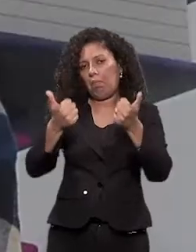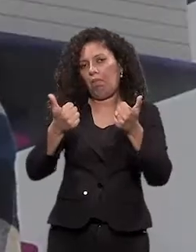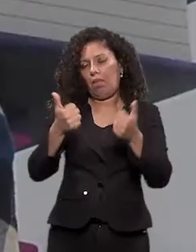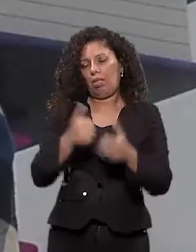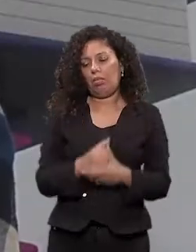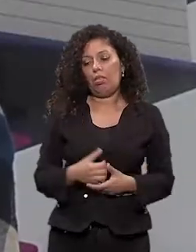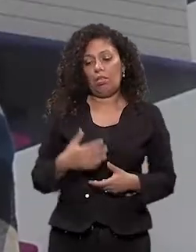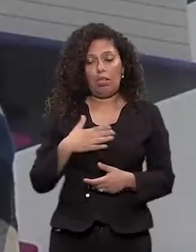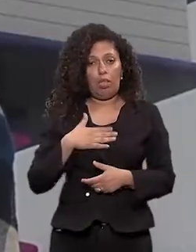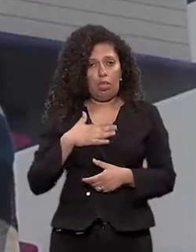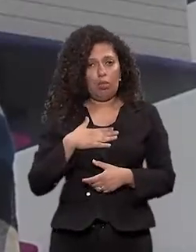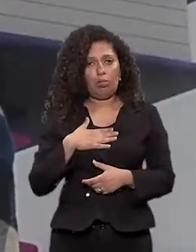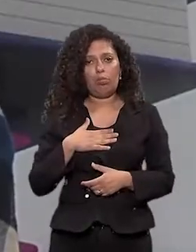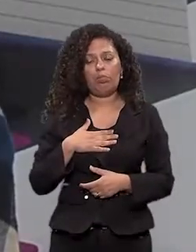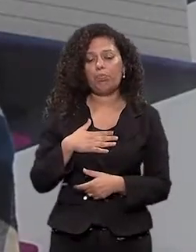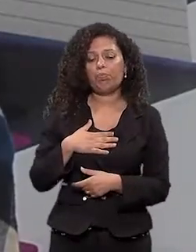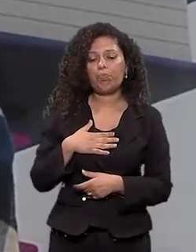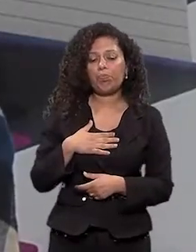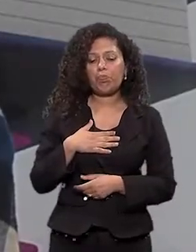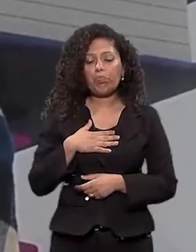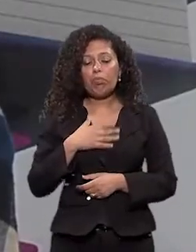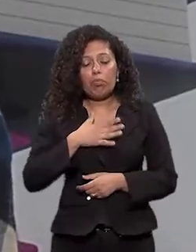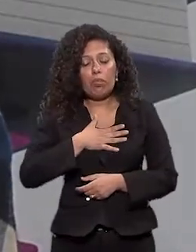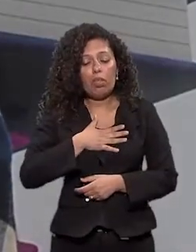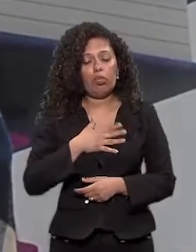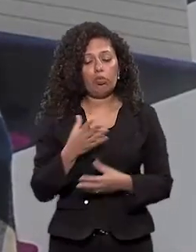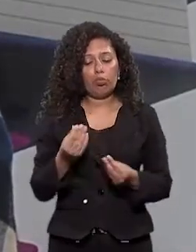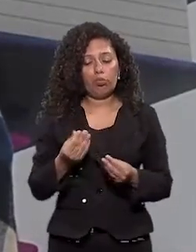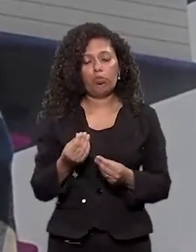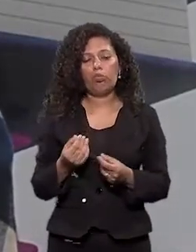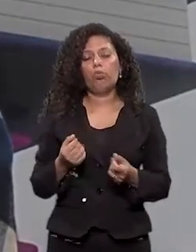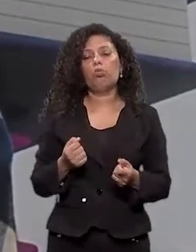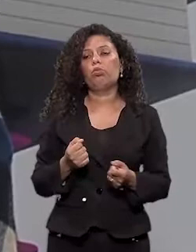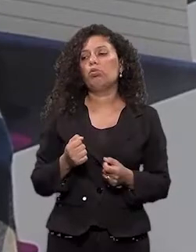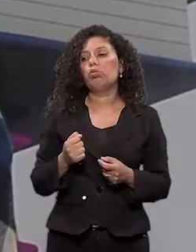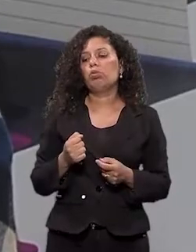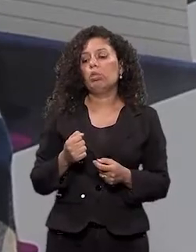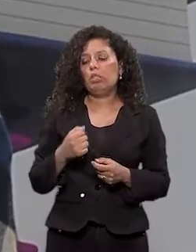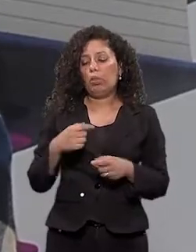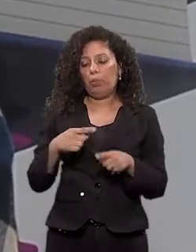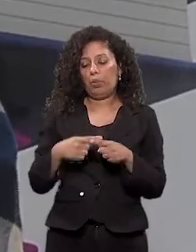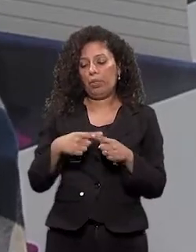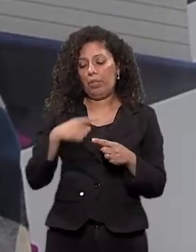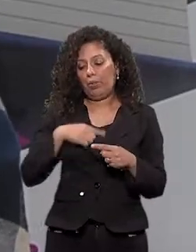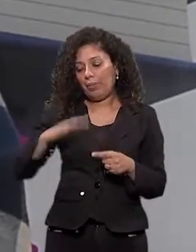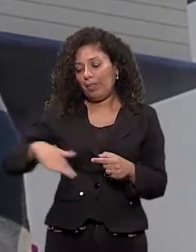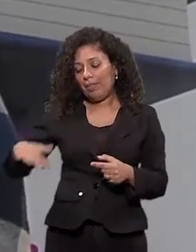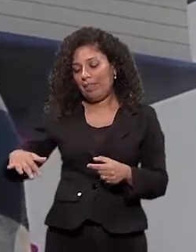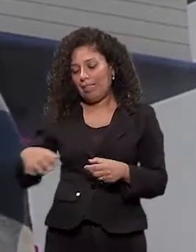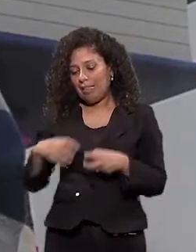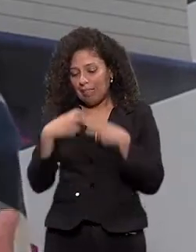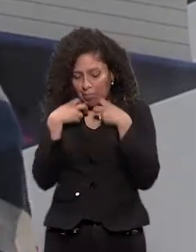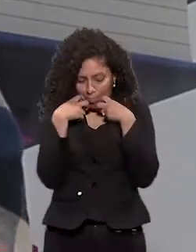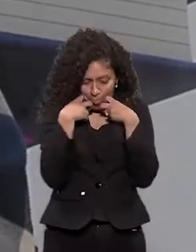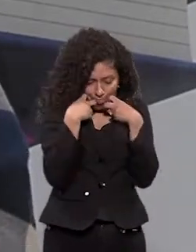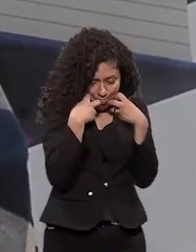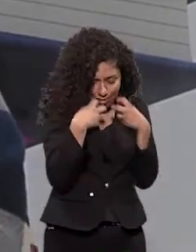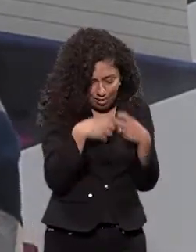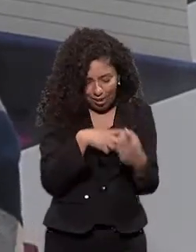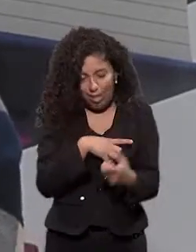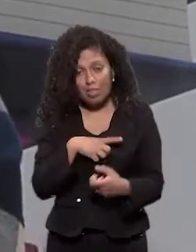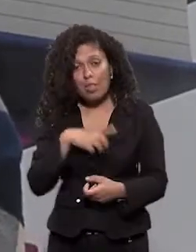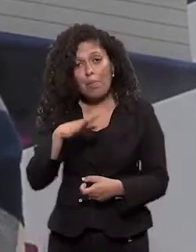assim. Pra mim mesmo, além disso tudo, foi a parte social, assim. Eu sempre fui uma criança tímida. E a música era o lugar que eu tinha